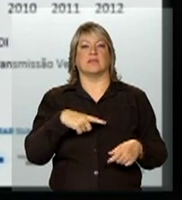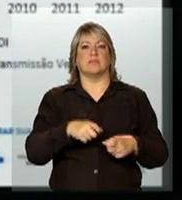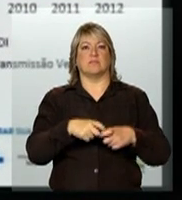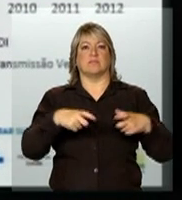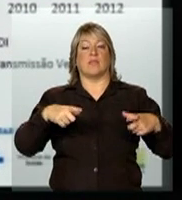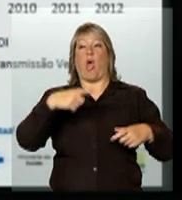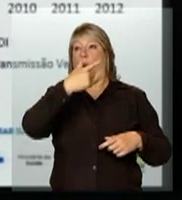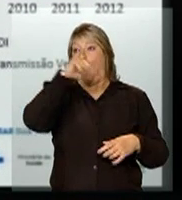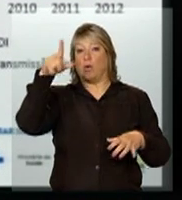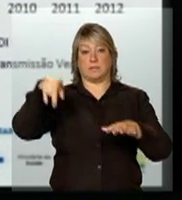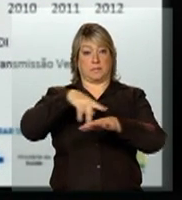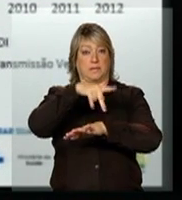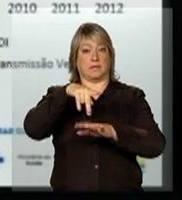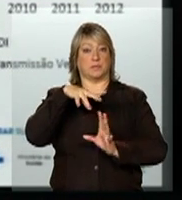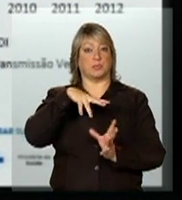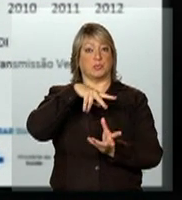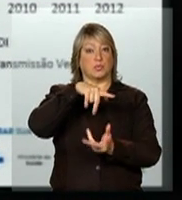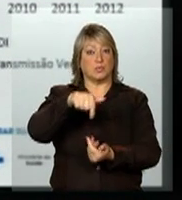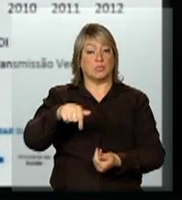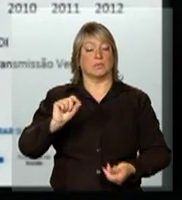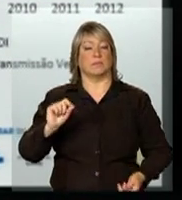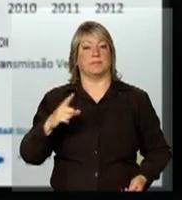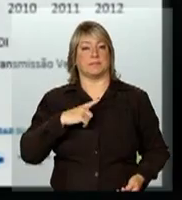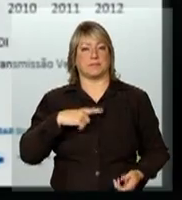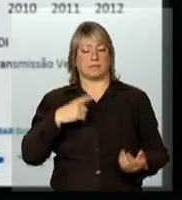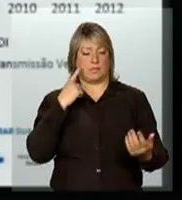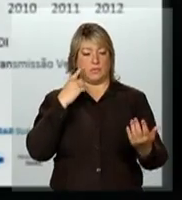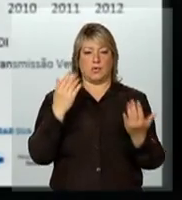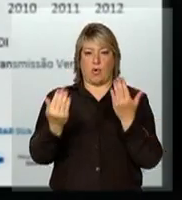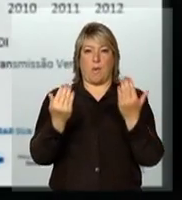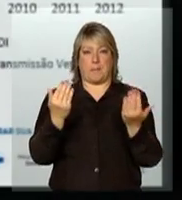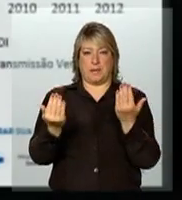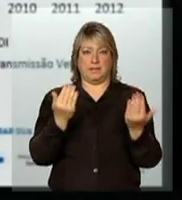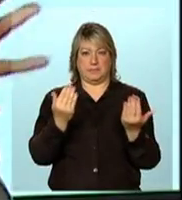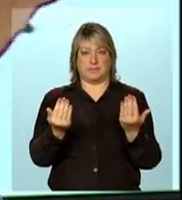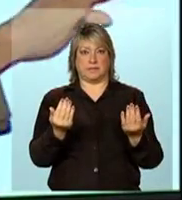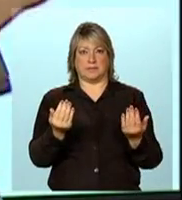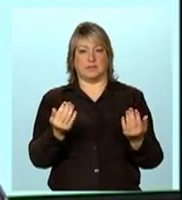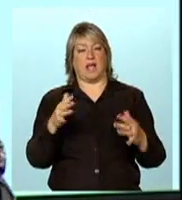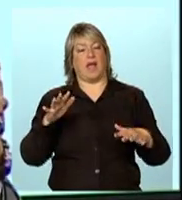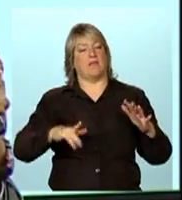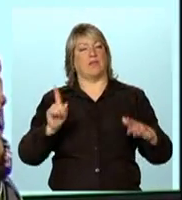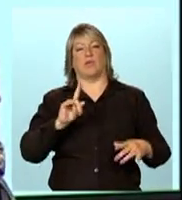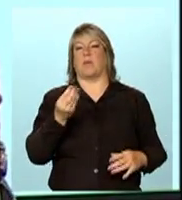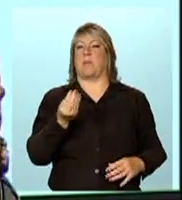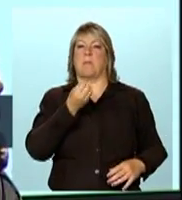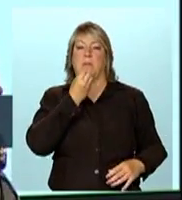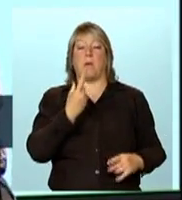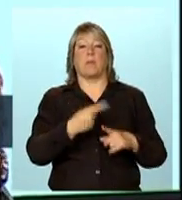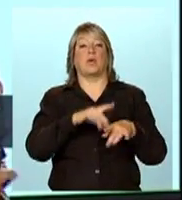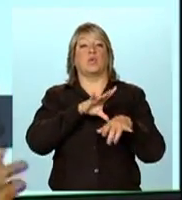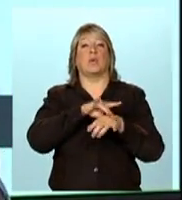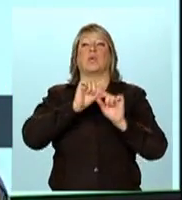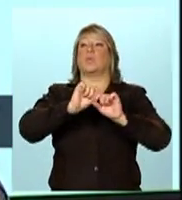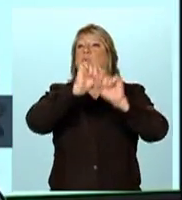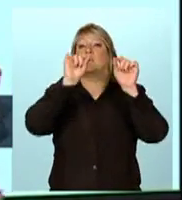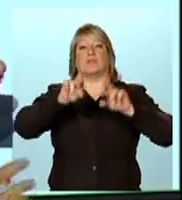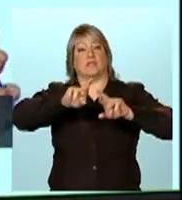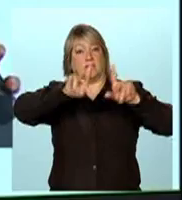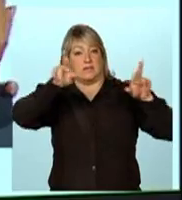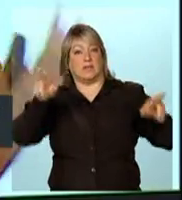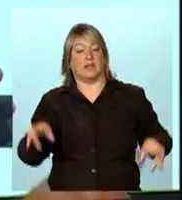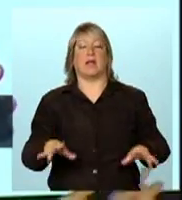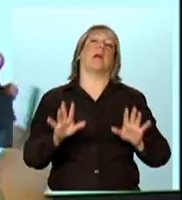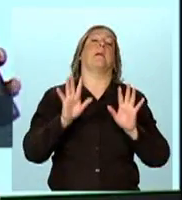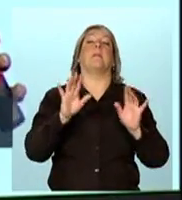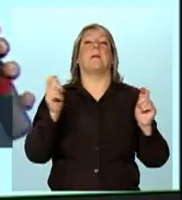países do mundo, apesar de a comparação não ser sempre muito boa, porque as epidemias são distintas, mas pode